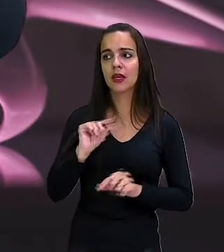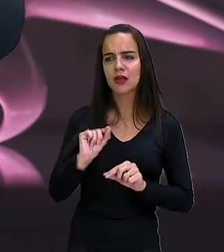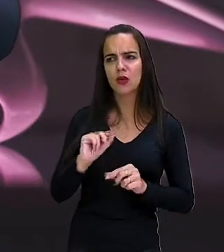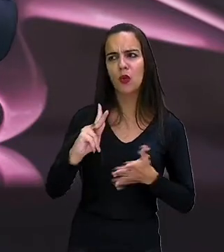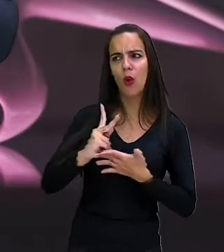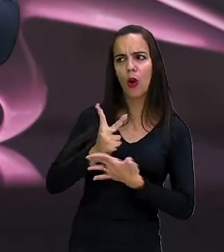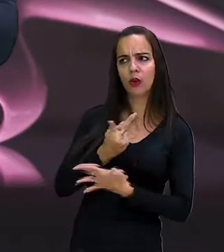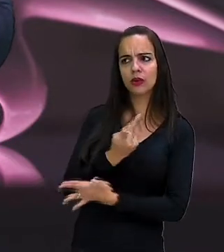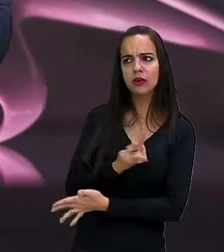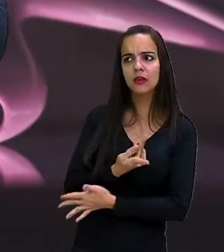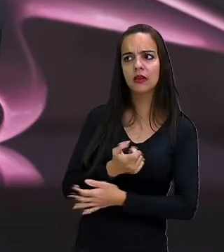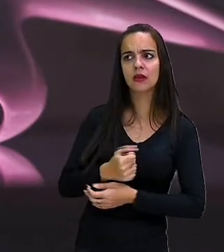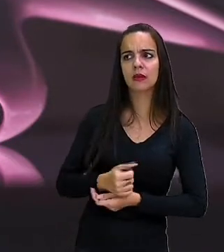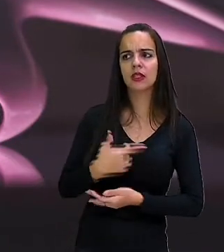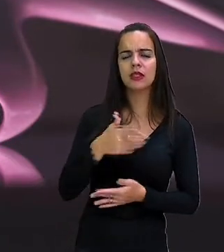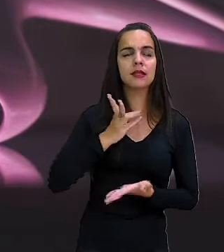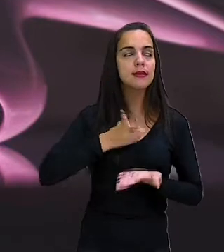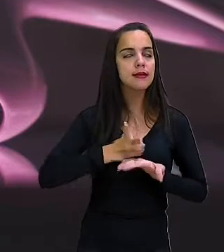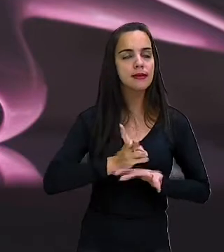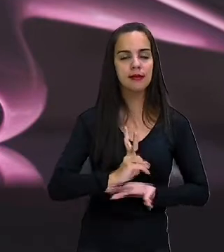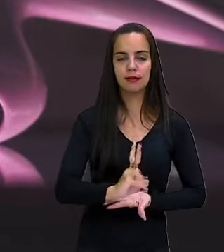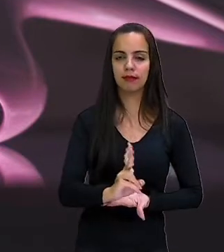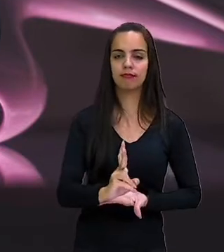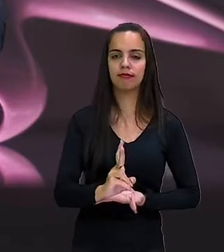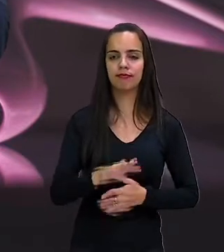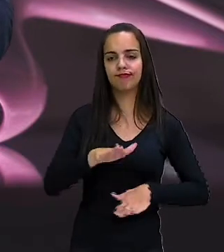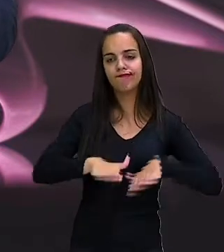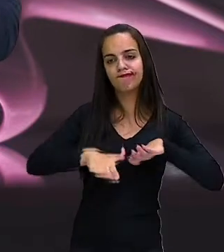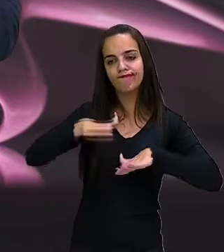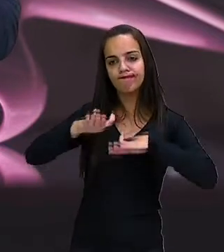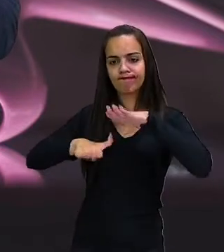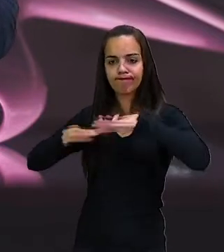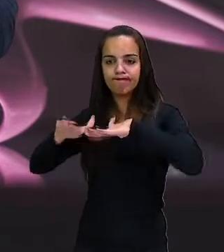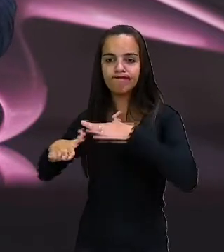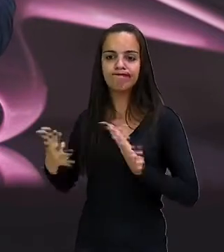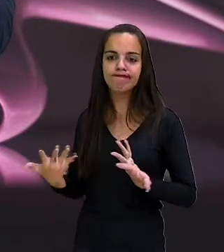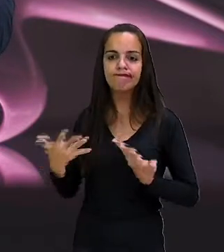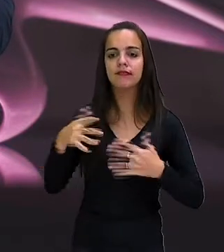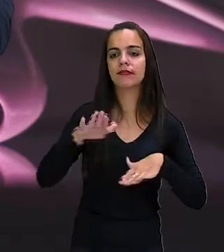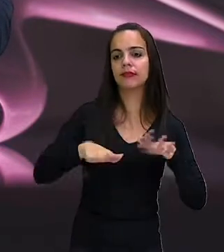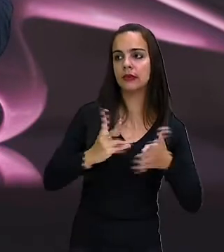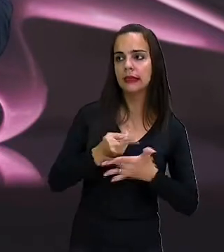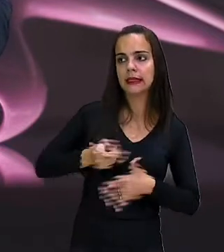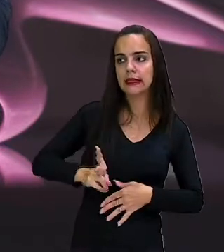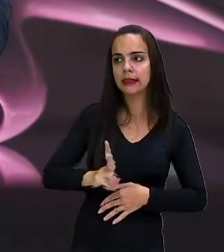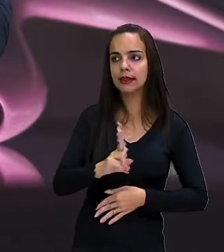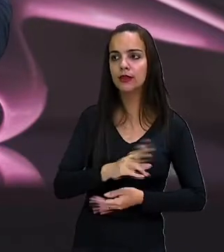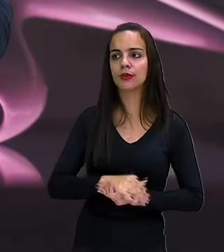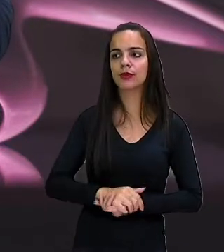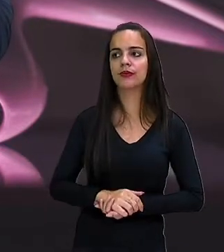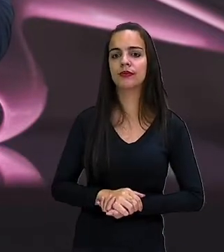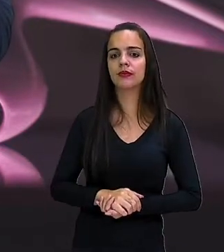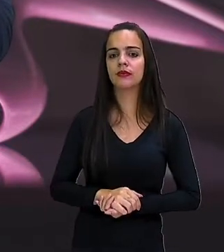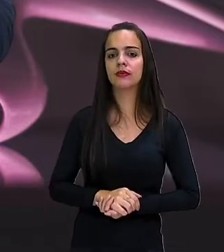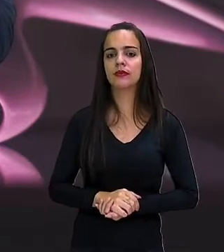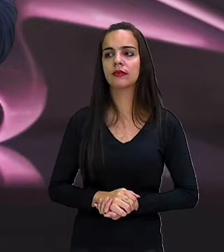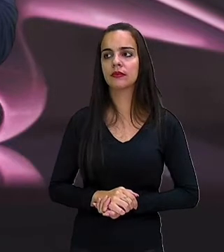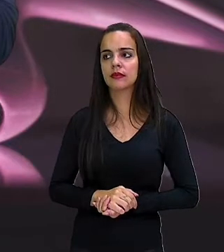gradualmente. Ok? A lot of people don't know.